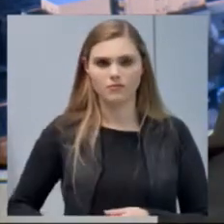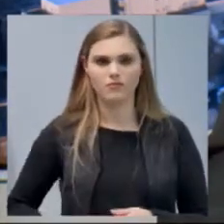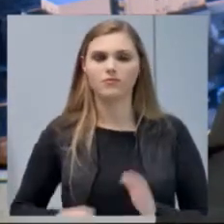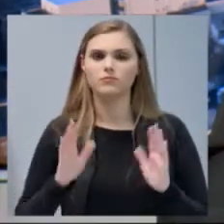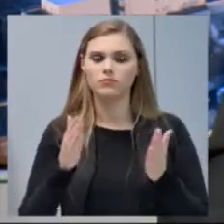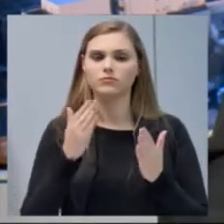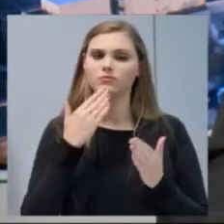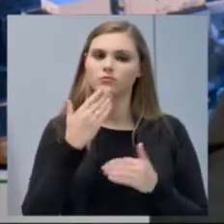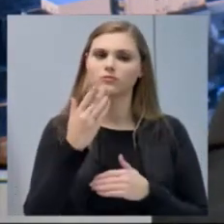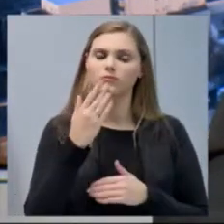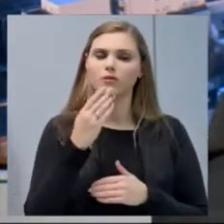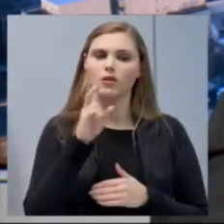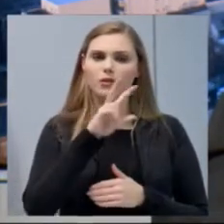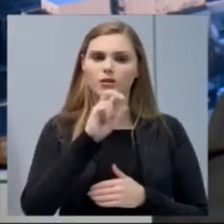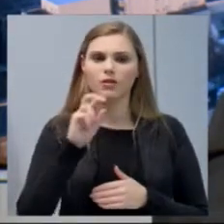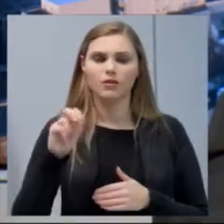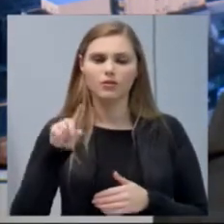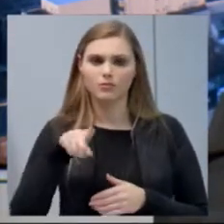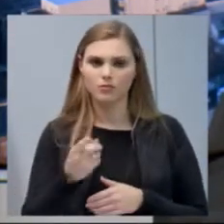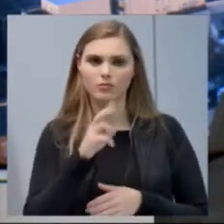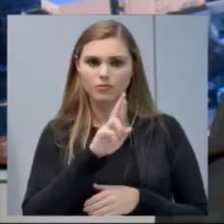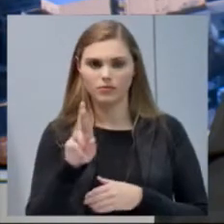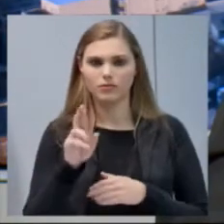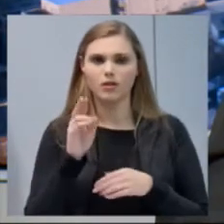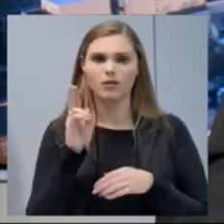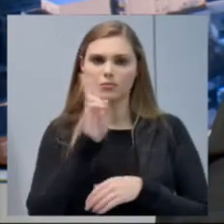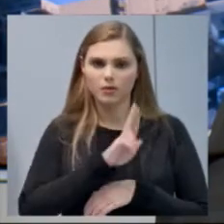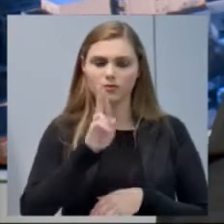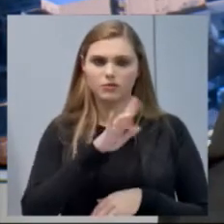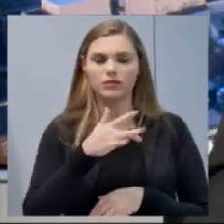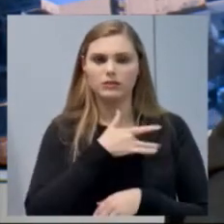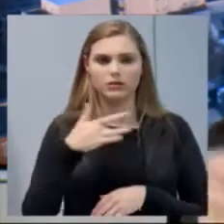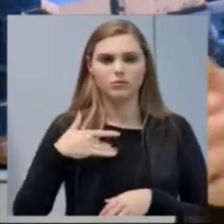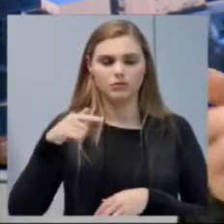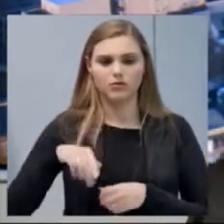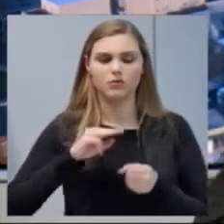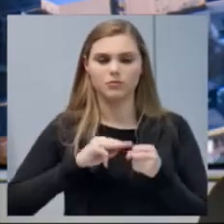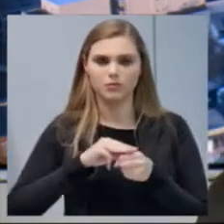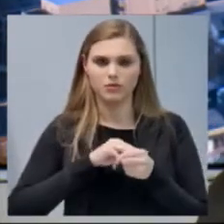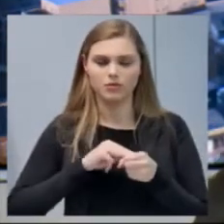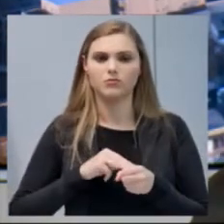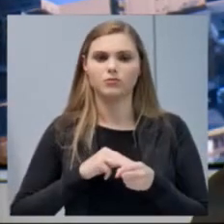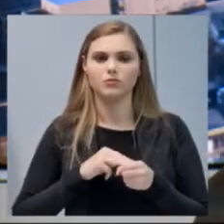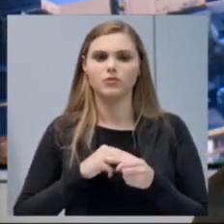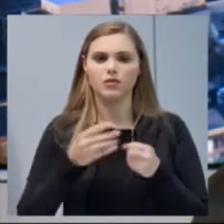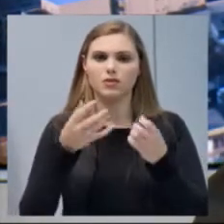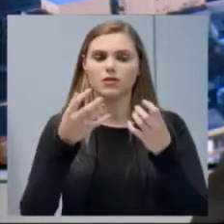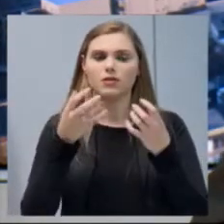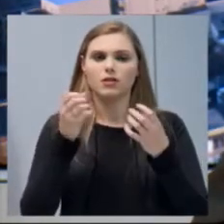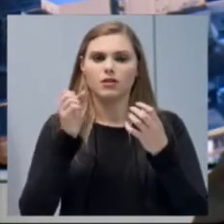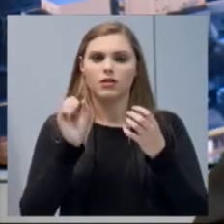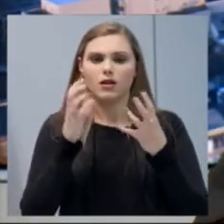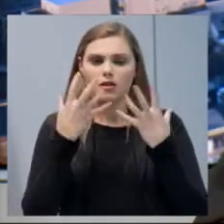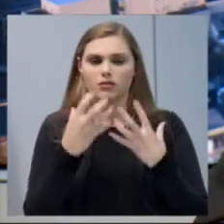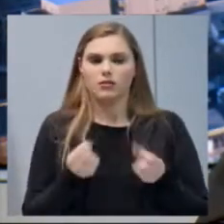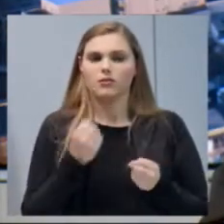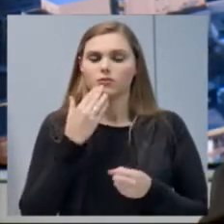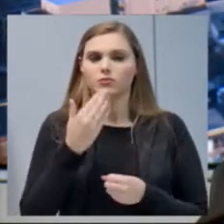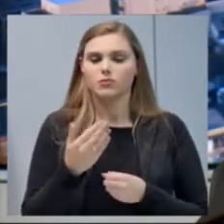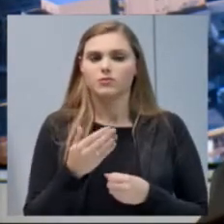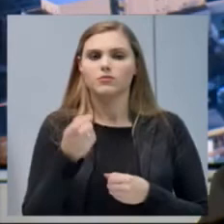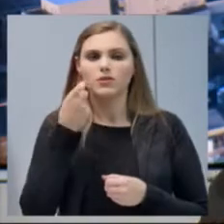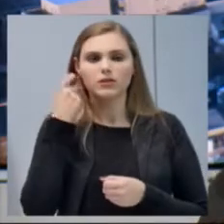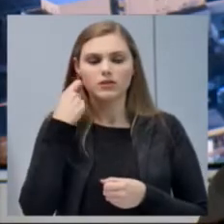de reais para ser aplicado na saúde, que o nosso município atendeu a nossa solicitação e agora, na próxima sexta-feira, então iremos